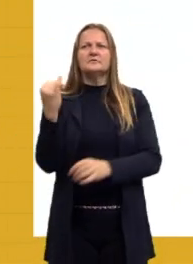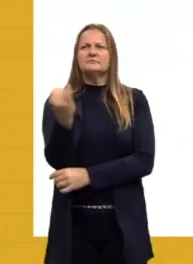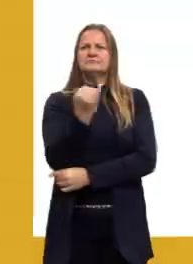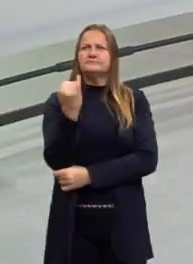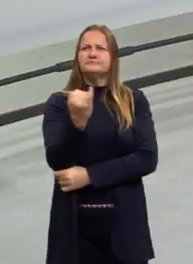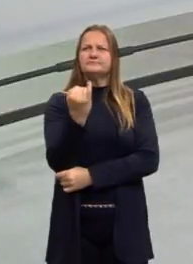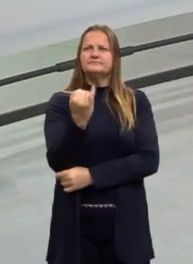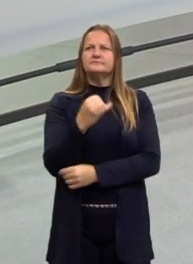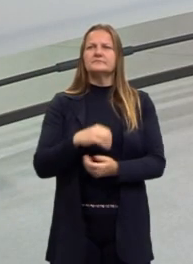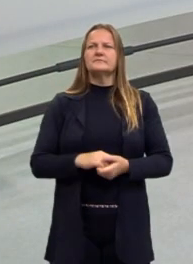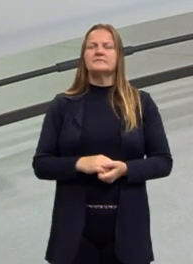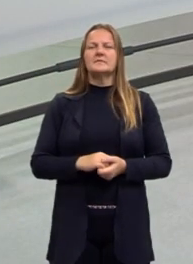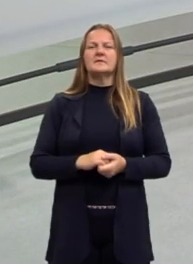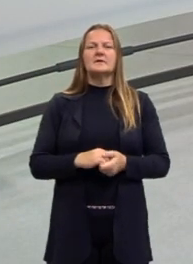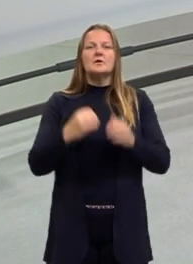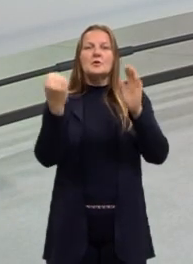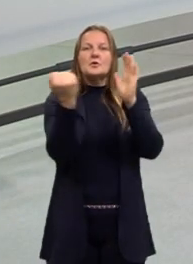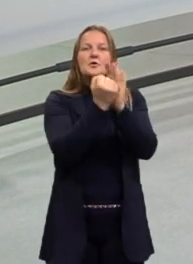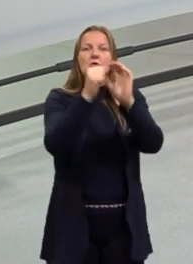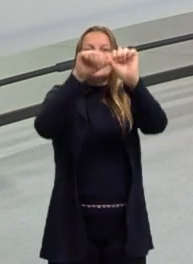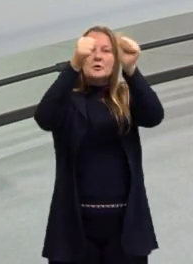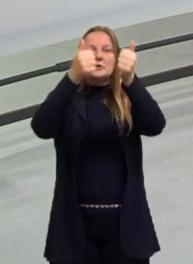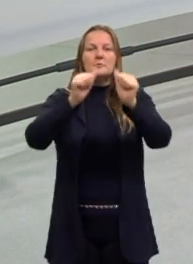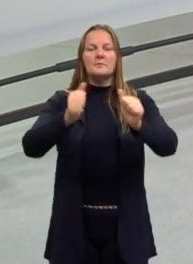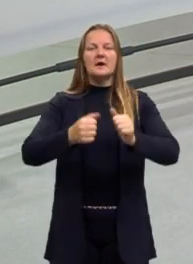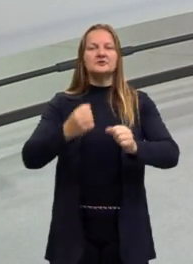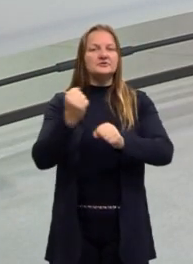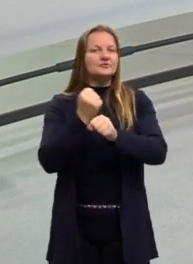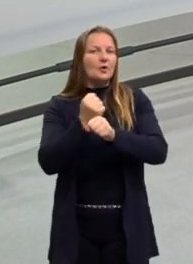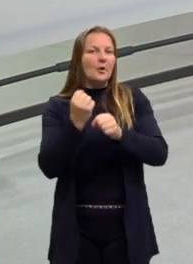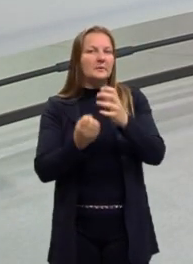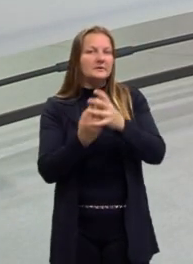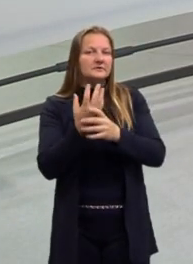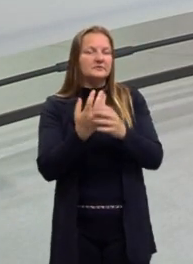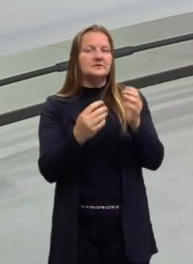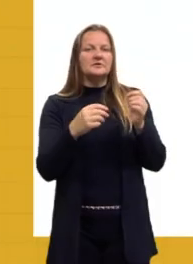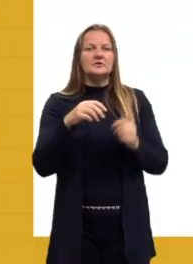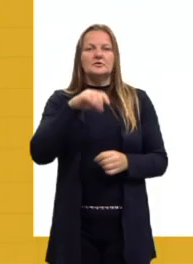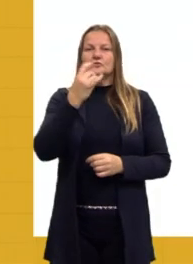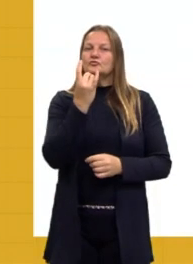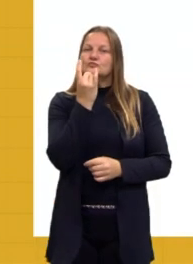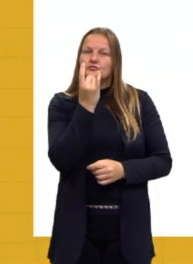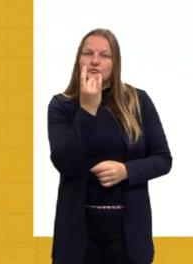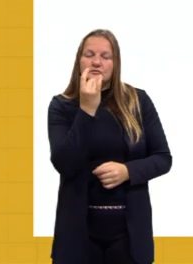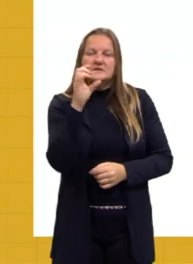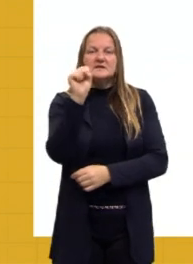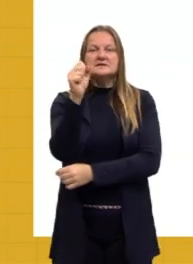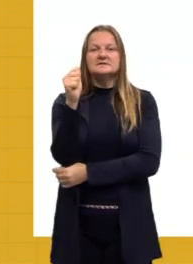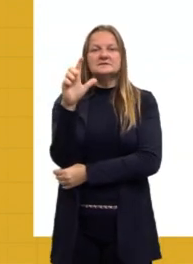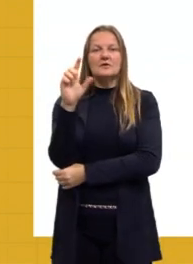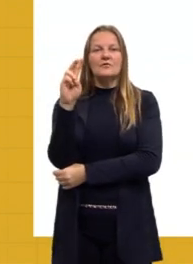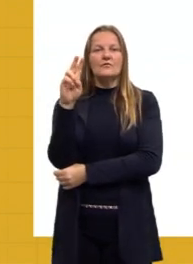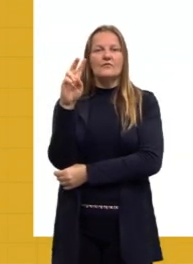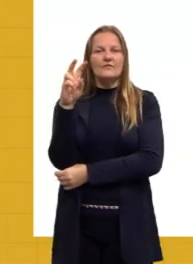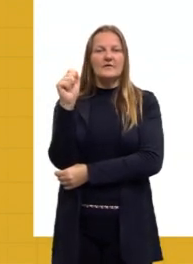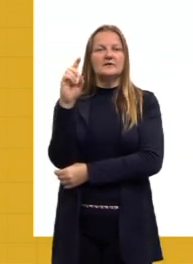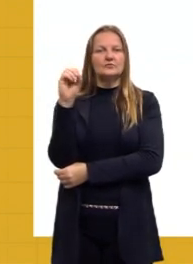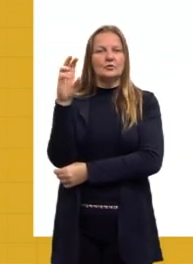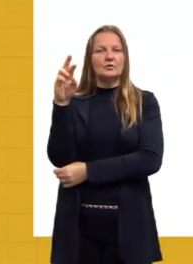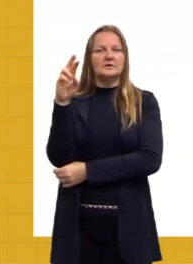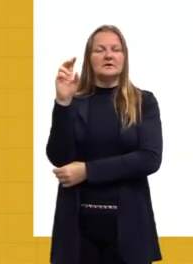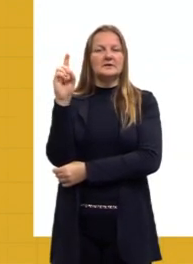coloquei algumas imagens, de algumas obras ali, temos do Salvador Dalí, por exemplo, do Picasso, para vocês